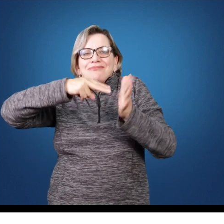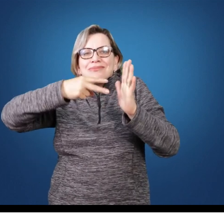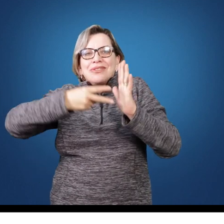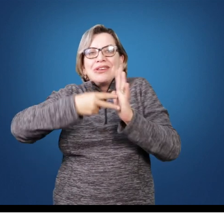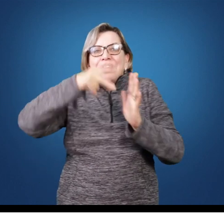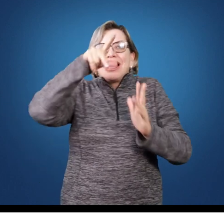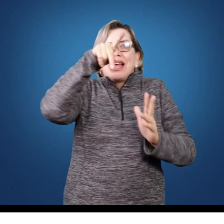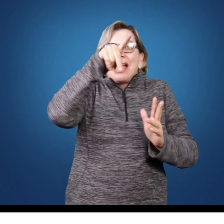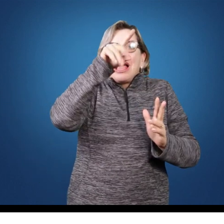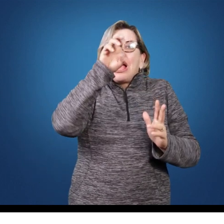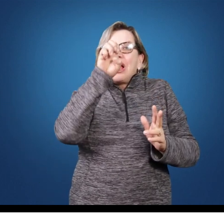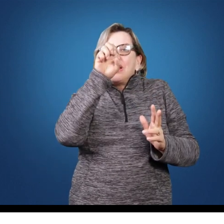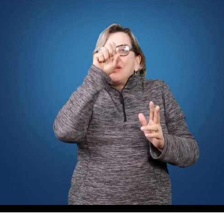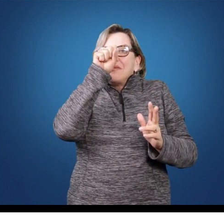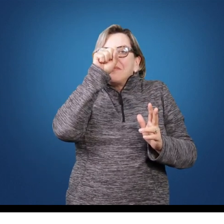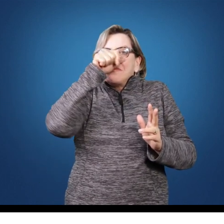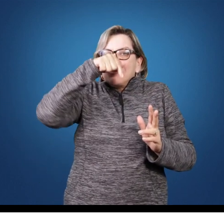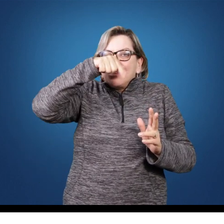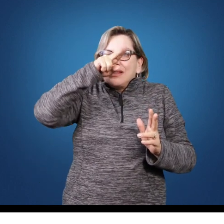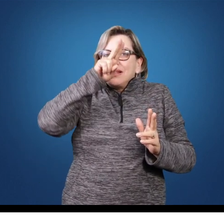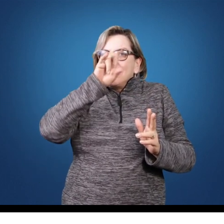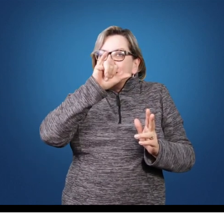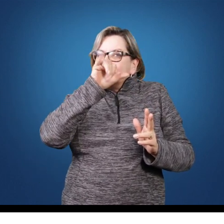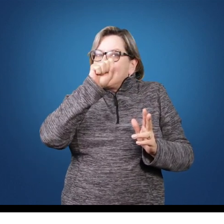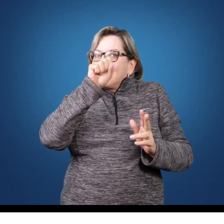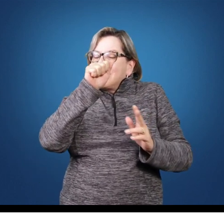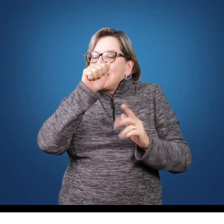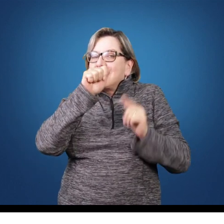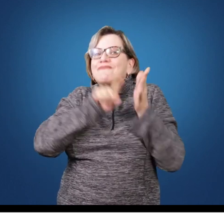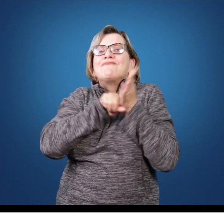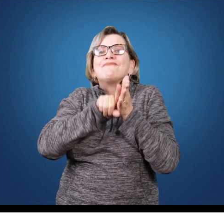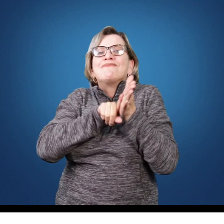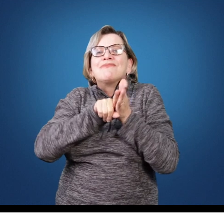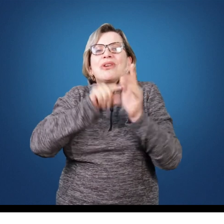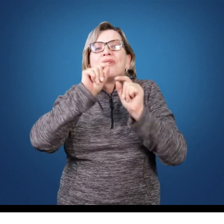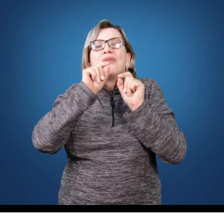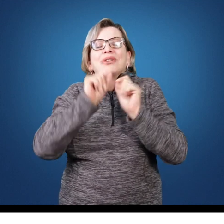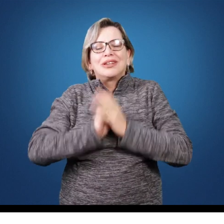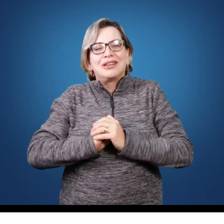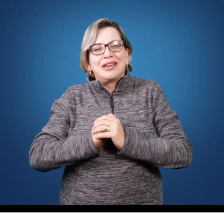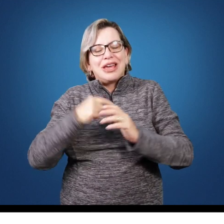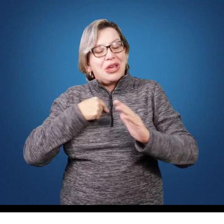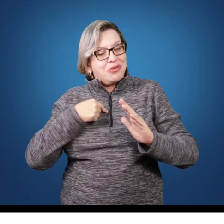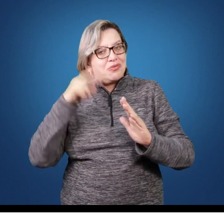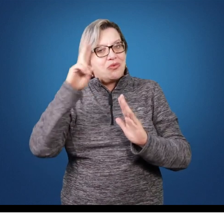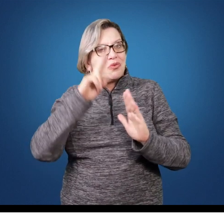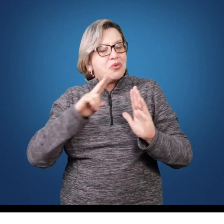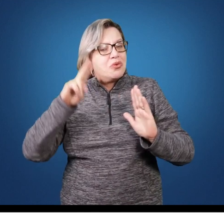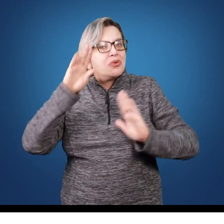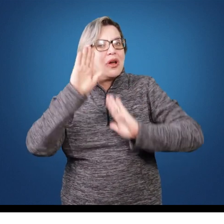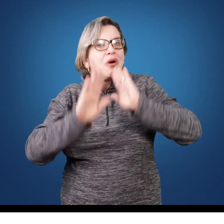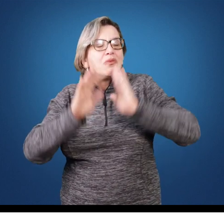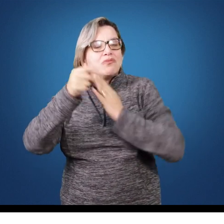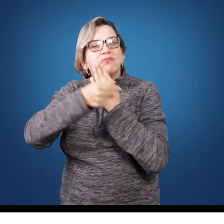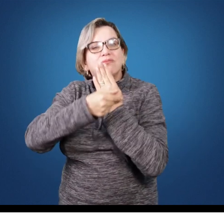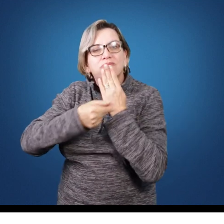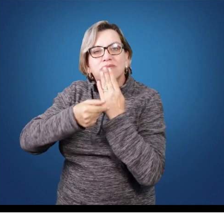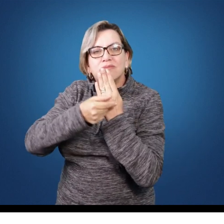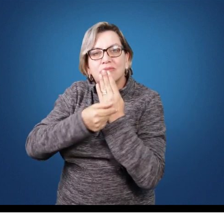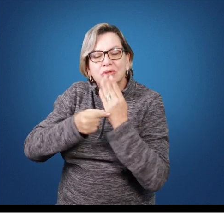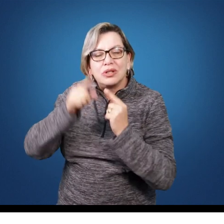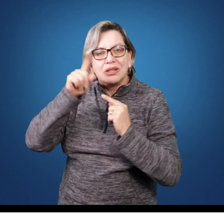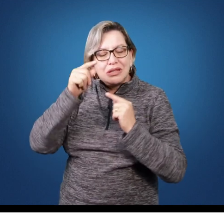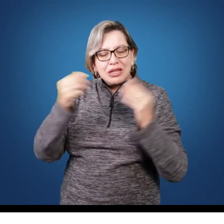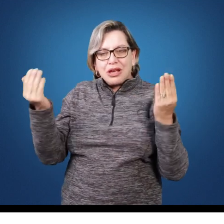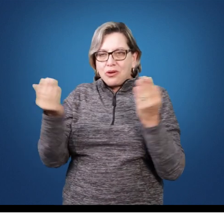conceituam, que definem pesquisa. Eu utilizo alguns na minha disciplina e é